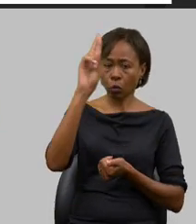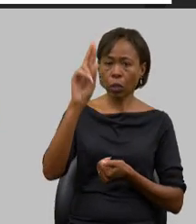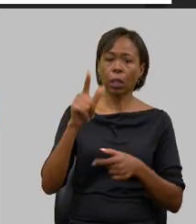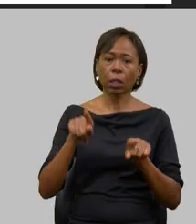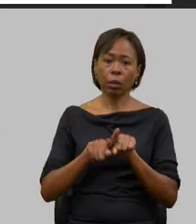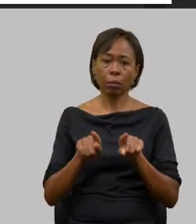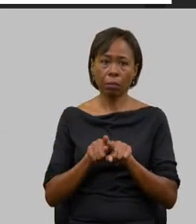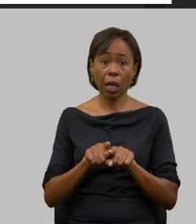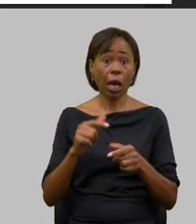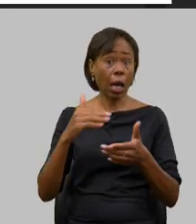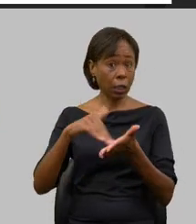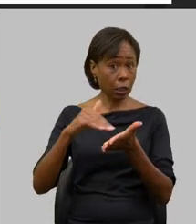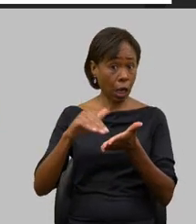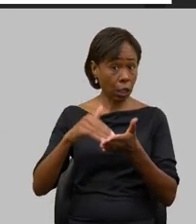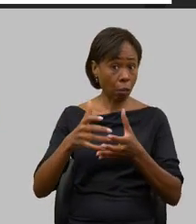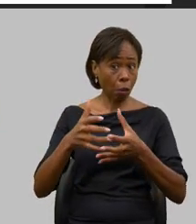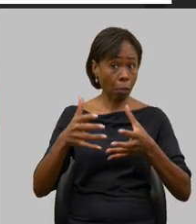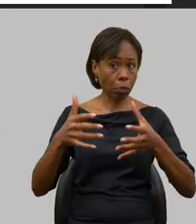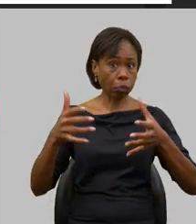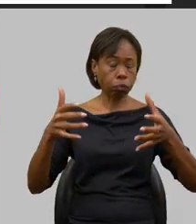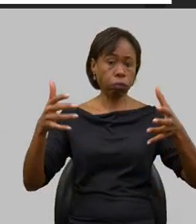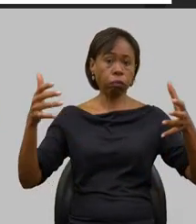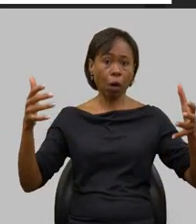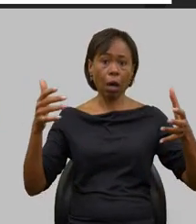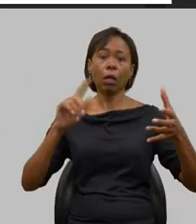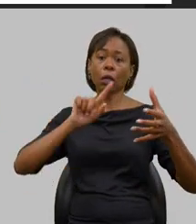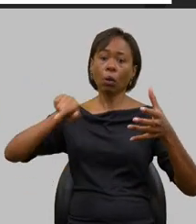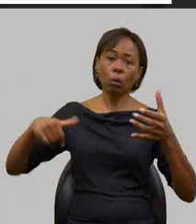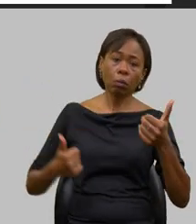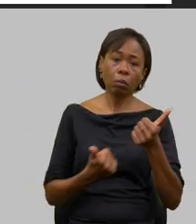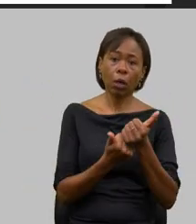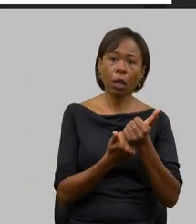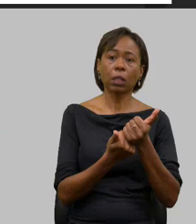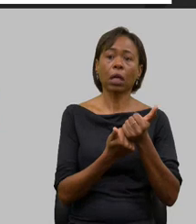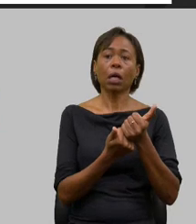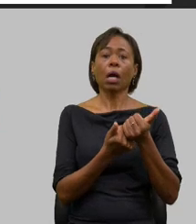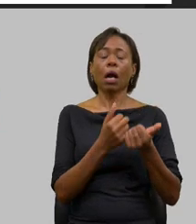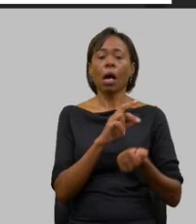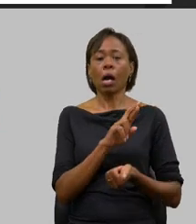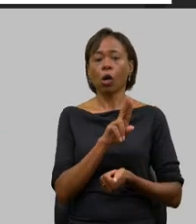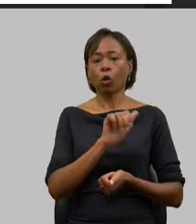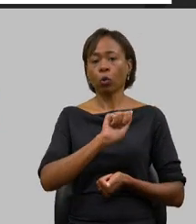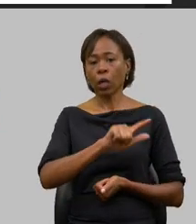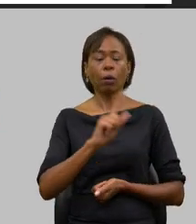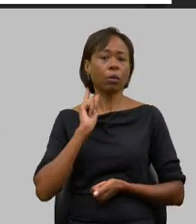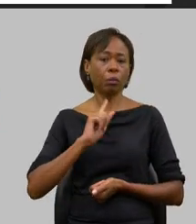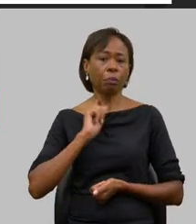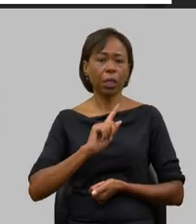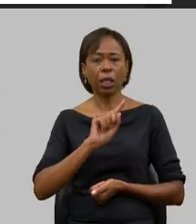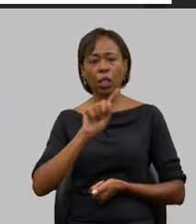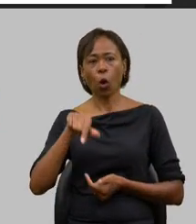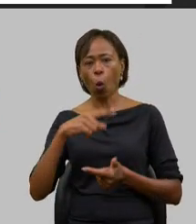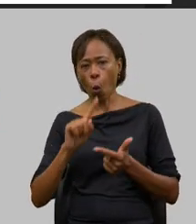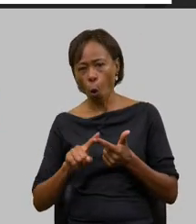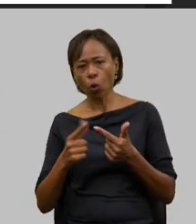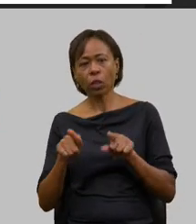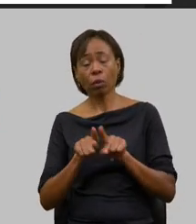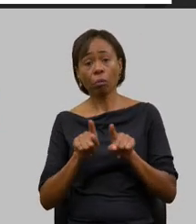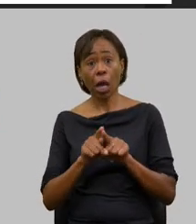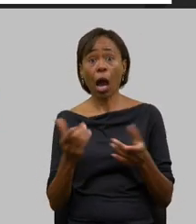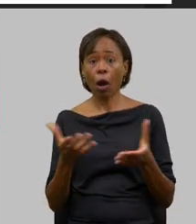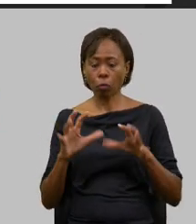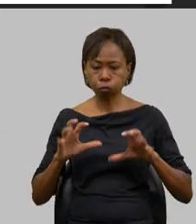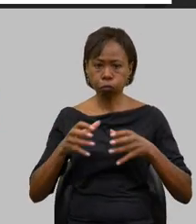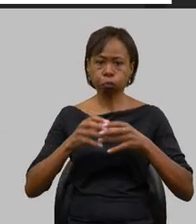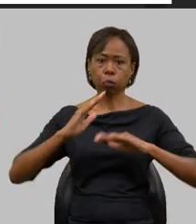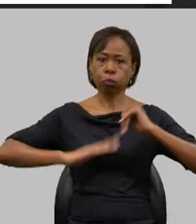secretaria cresceu muito quando aportou na secretaria a Rural Minas o ITER a SEDA nós ficamos com um corpo técnico muito